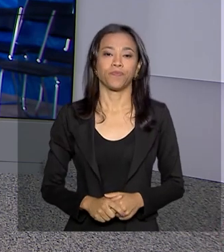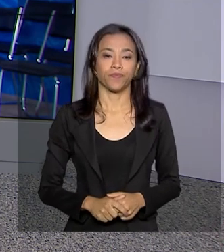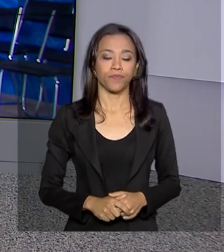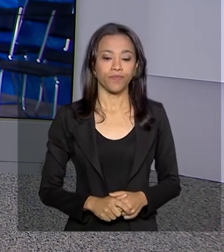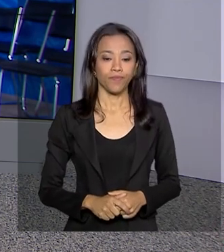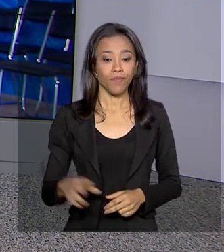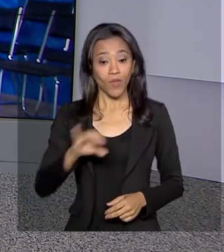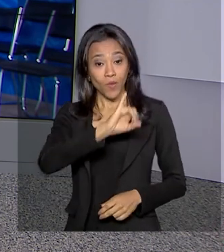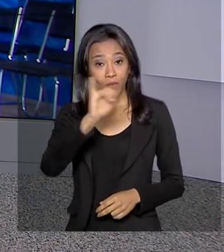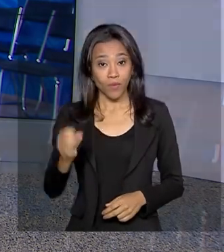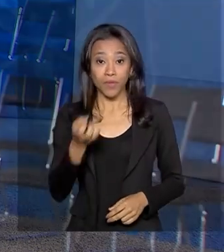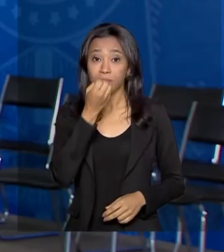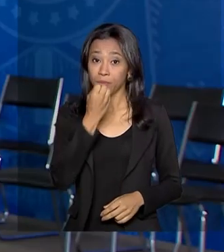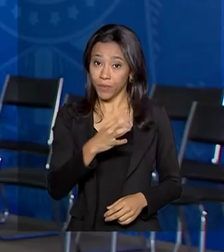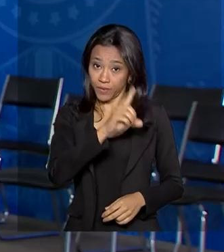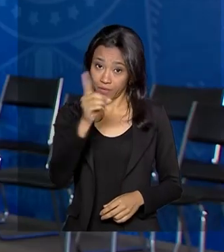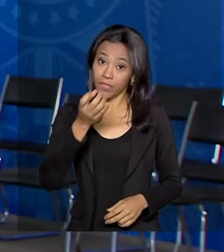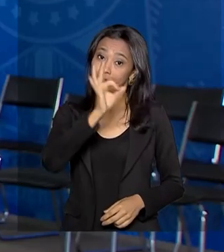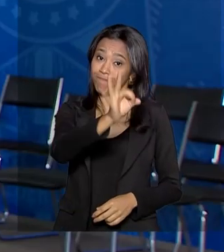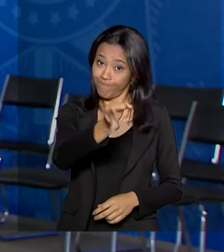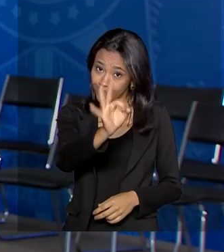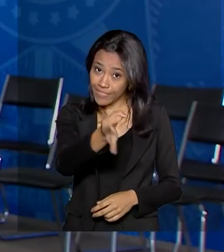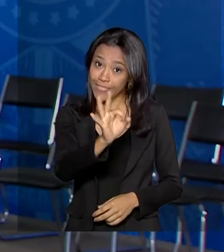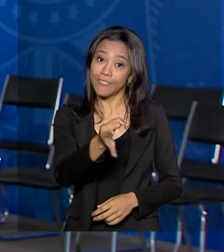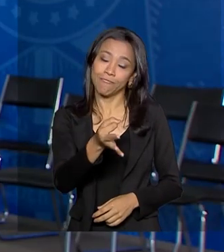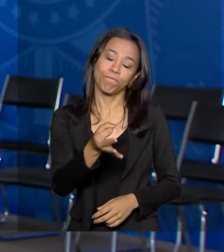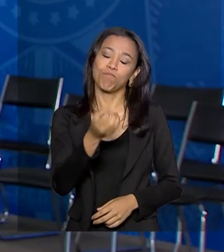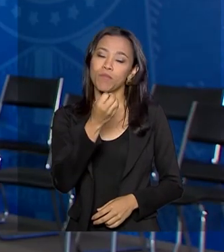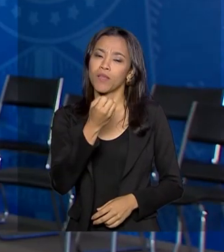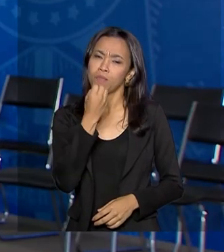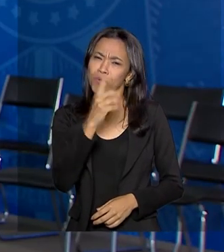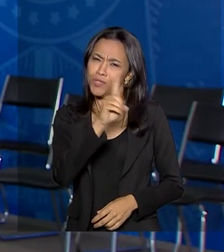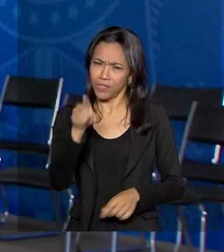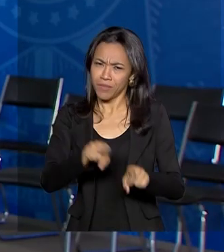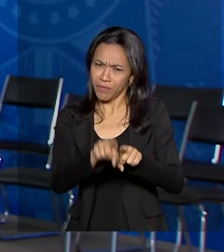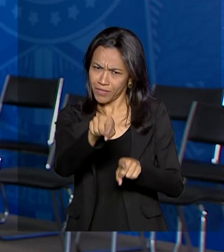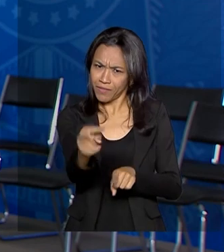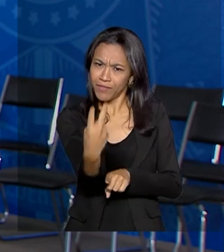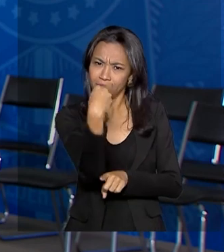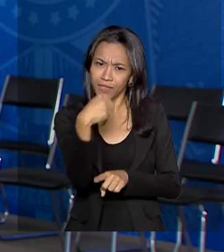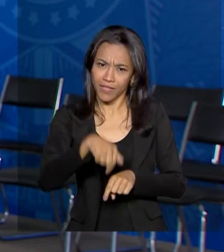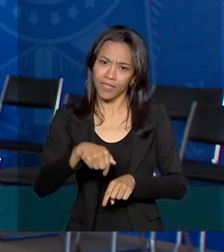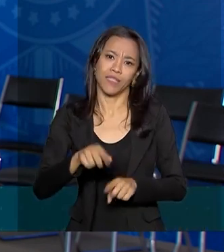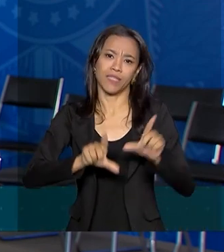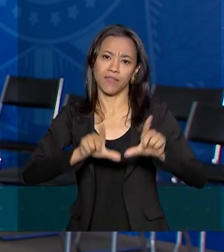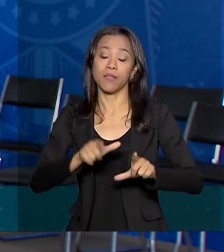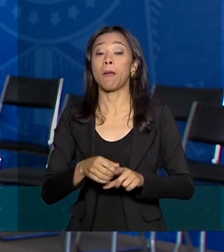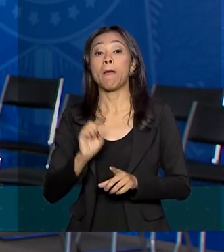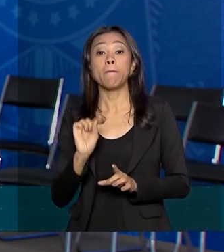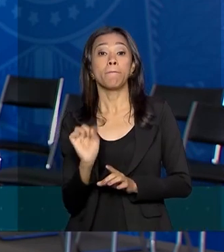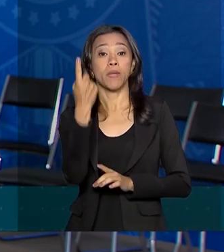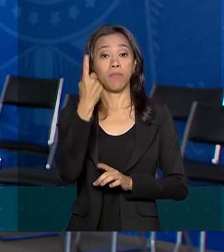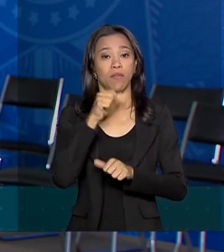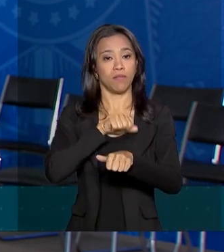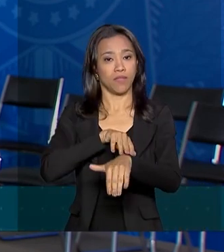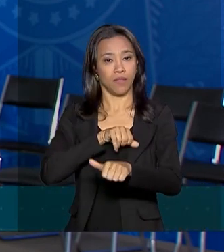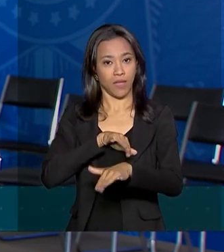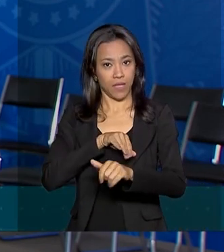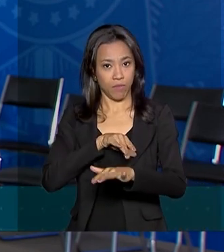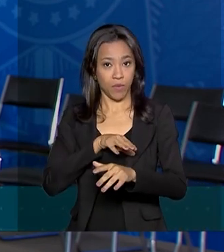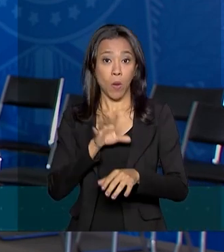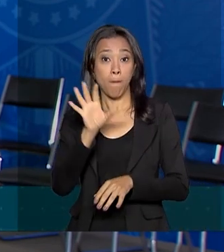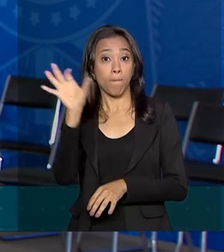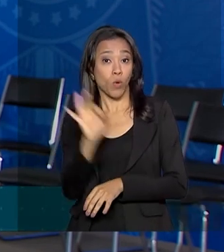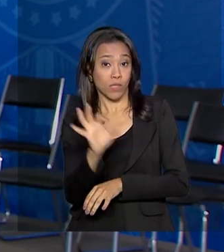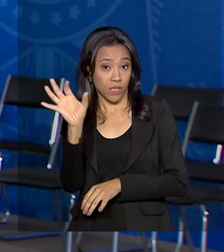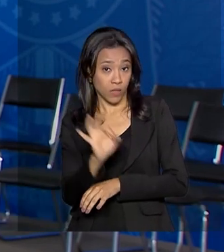Olá, Renata. Bom dia para você. É isso mesmo. Bom dia para você que acompanha a TV Brasil. A partir de 1º de setembro, o percentual mínimo